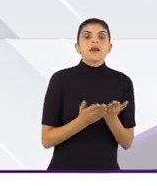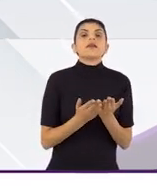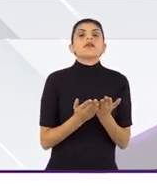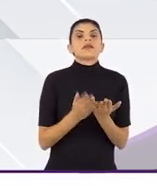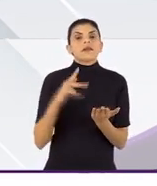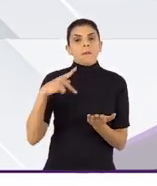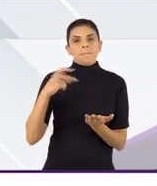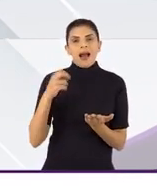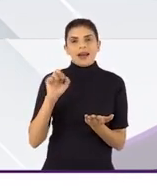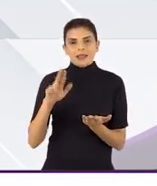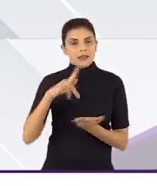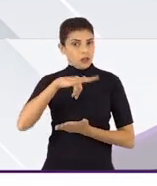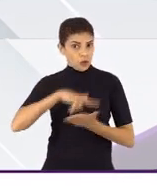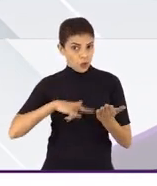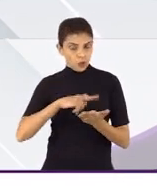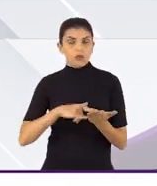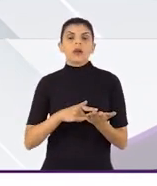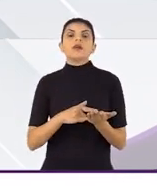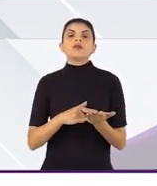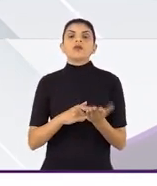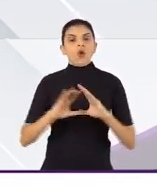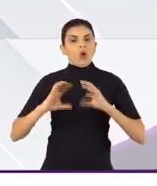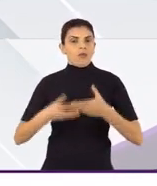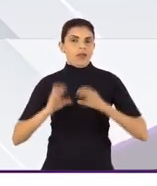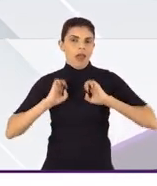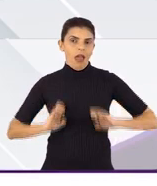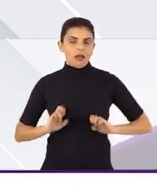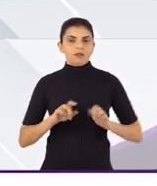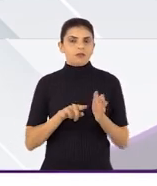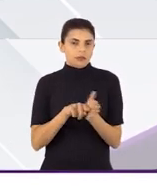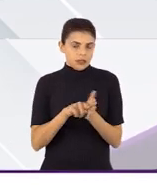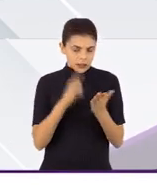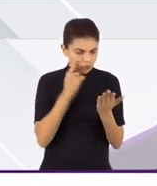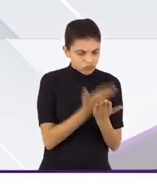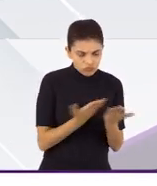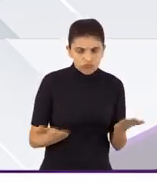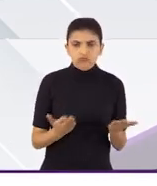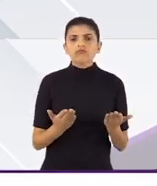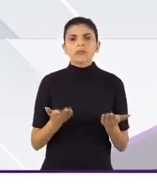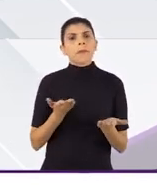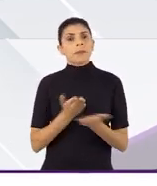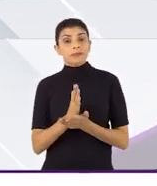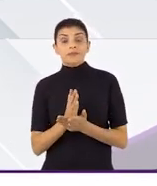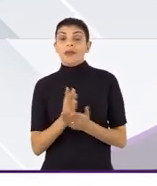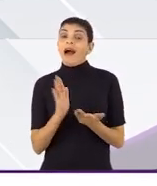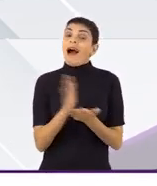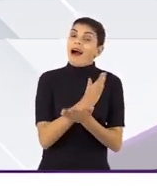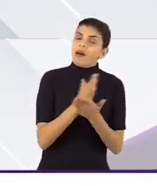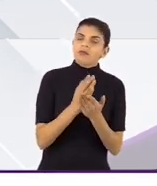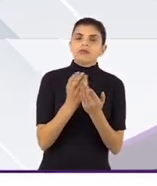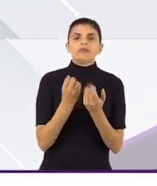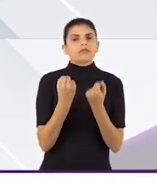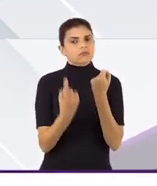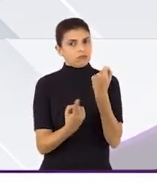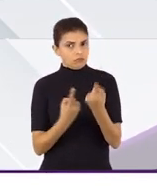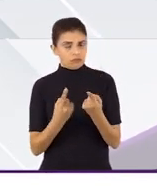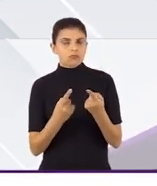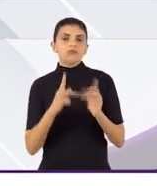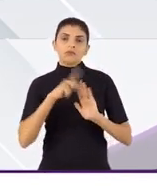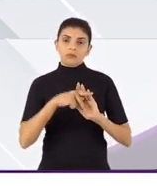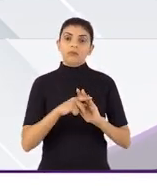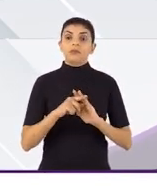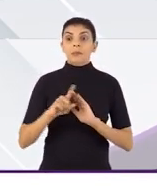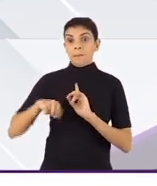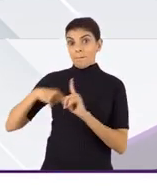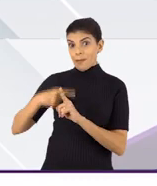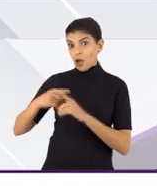Ética em Pesquisa para realizar o seu estudo. Existem projetos que precisam, além